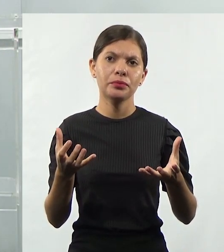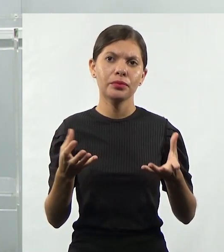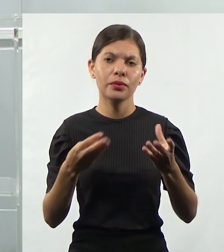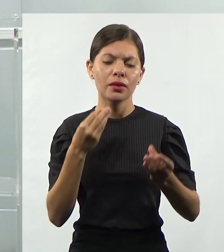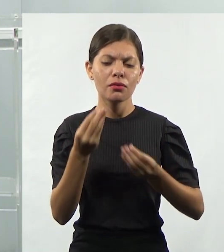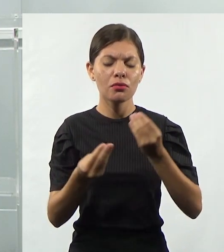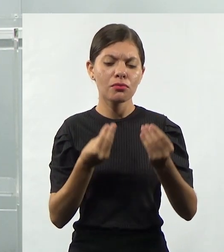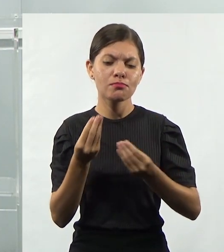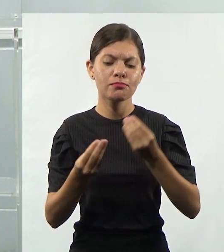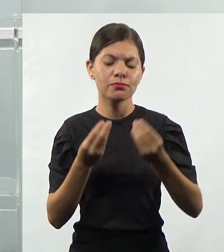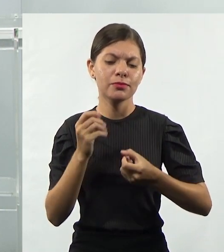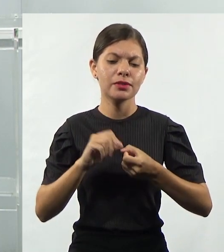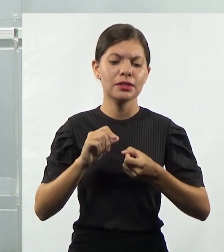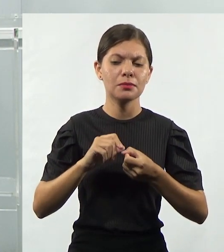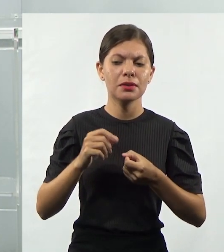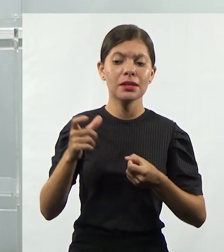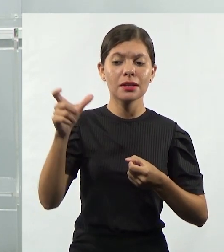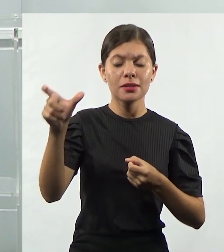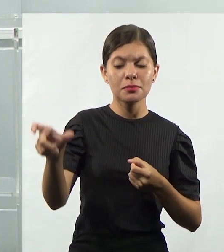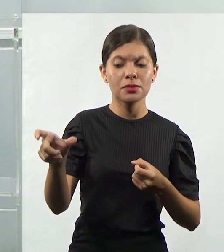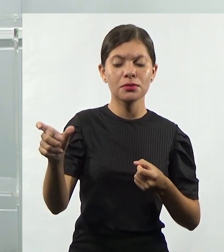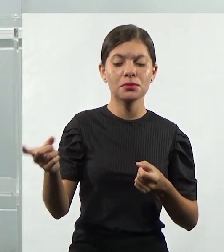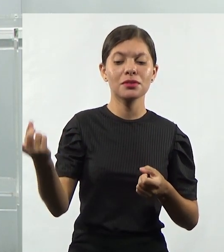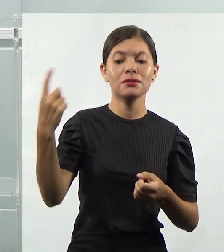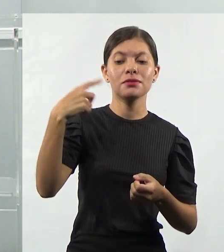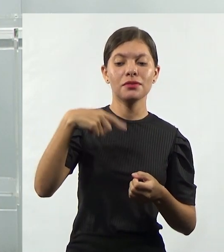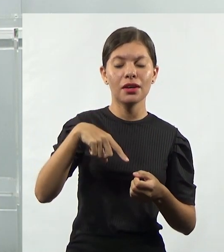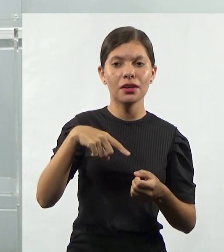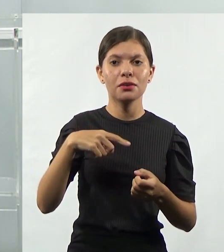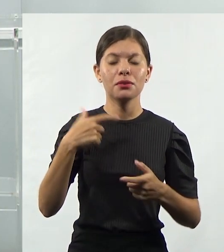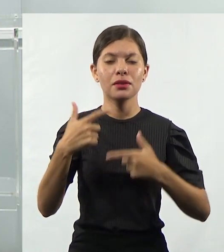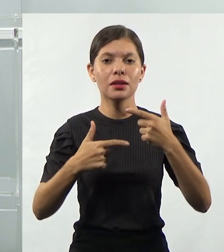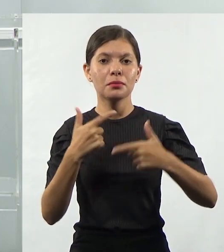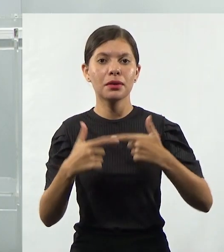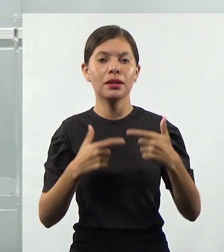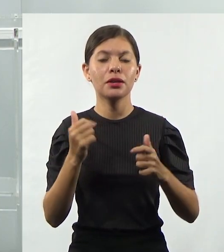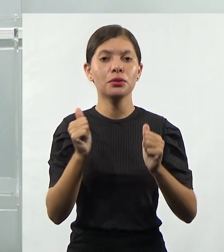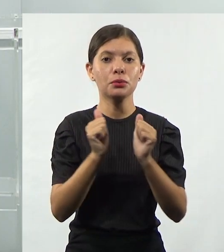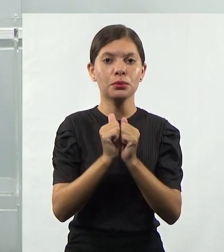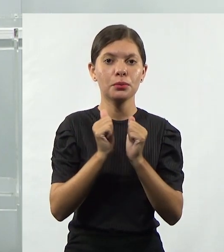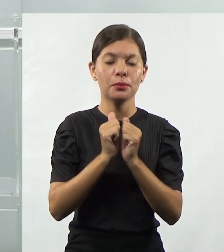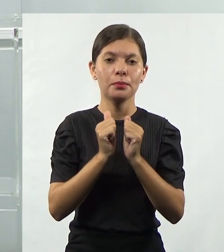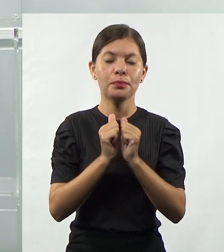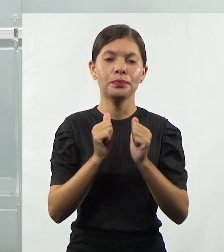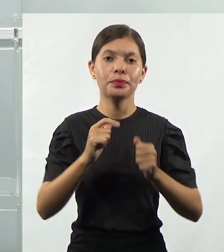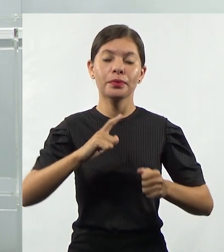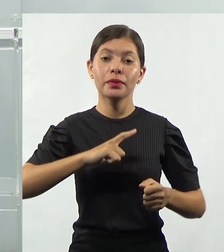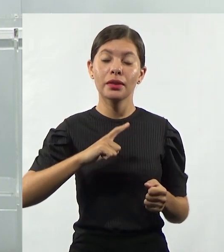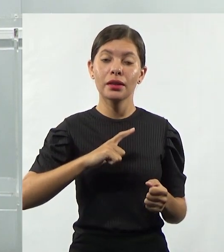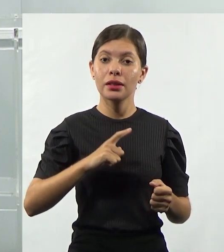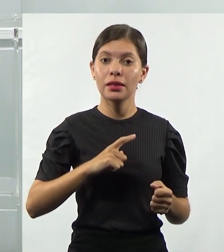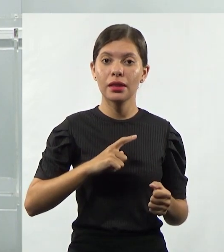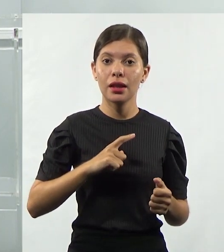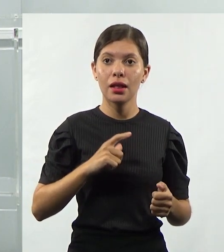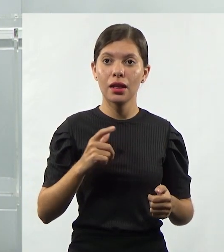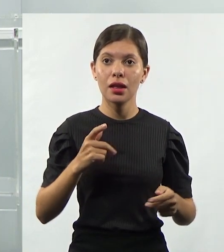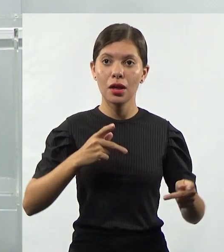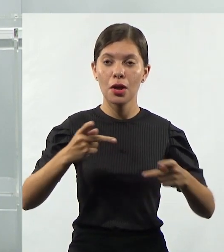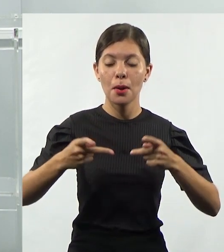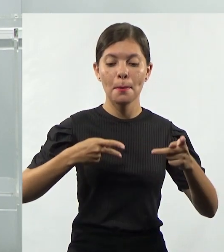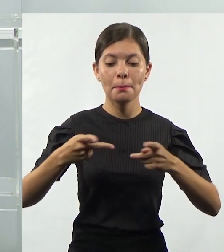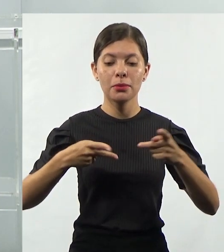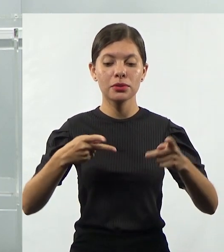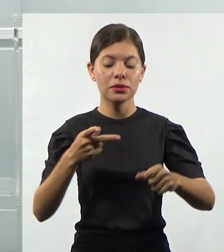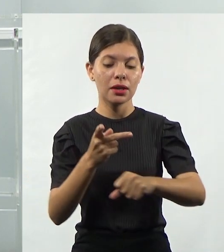essas pessoas venham para cá trabalhar junto conosco, né? Então, existem processos de captar essas